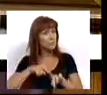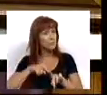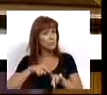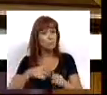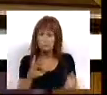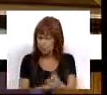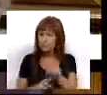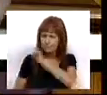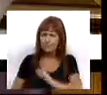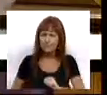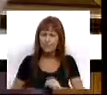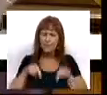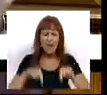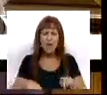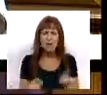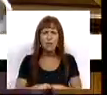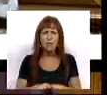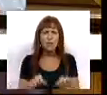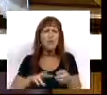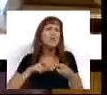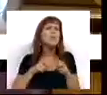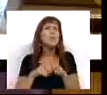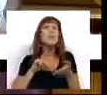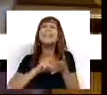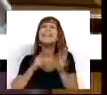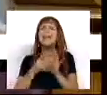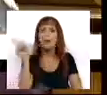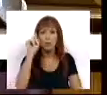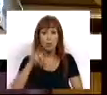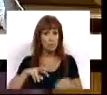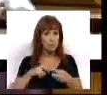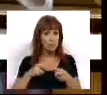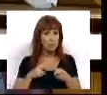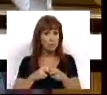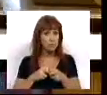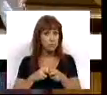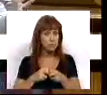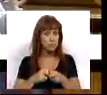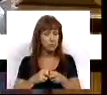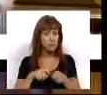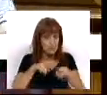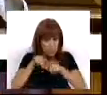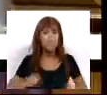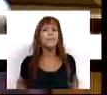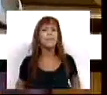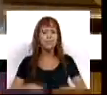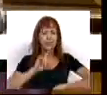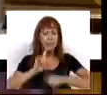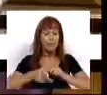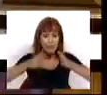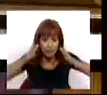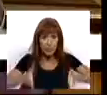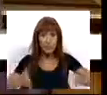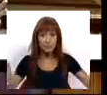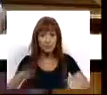verdadeira. É que aqui não se tratou de um problema técnico. Tratou-se de um problema político. E aquilo que